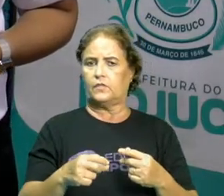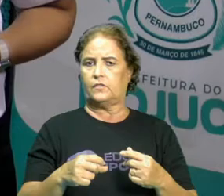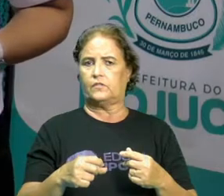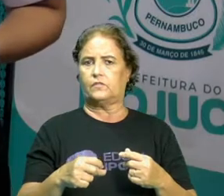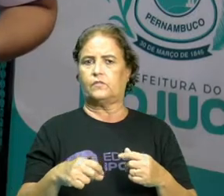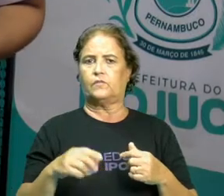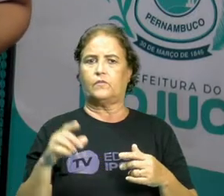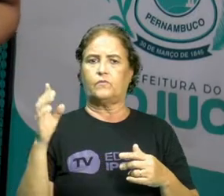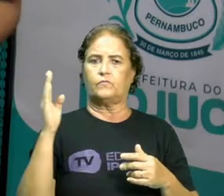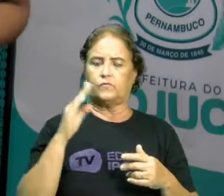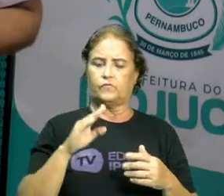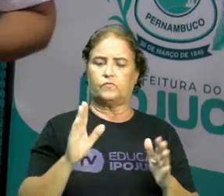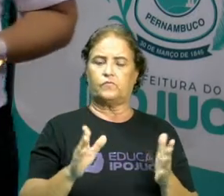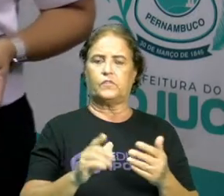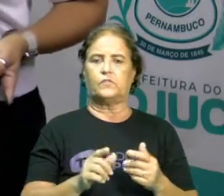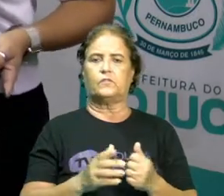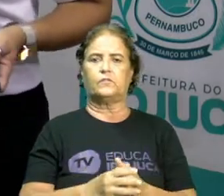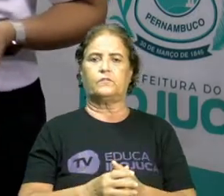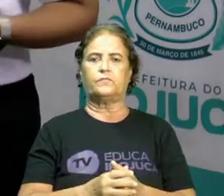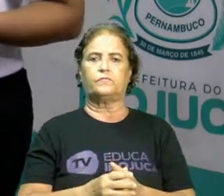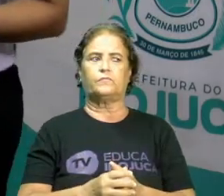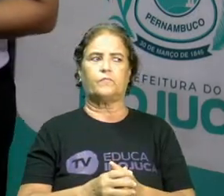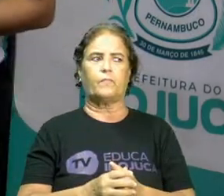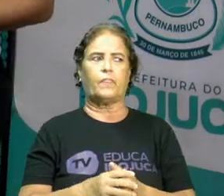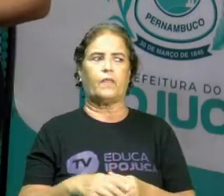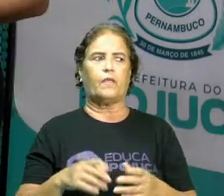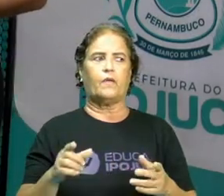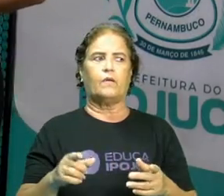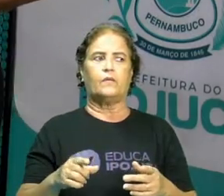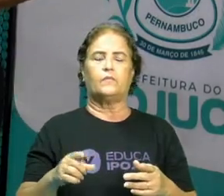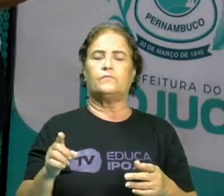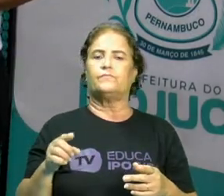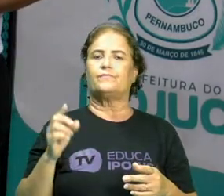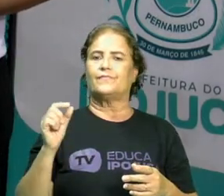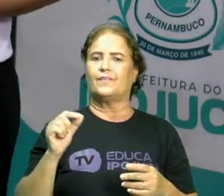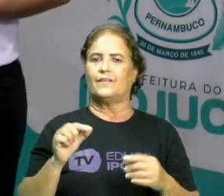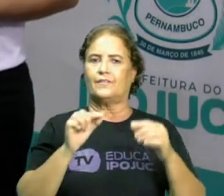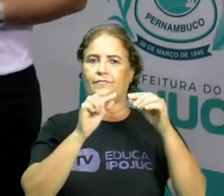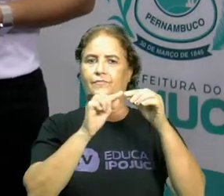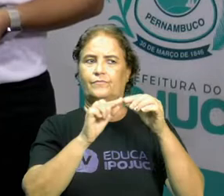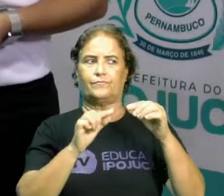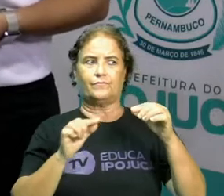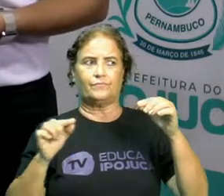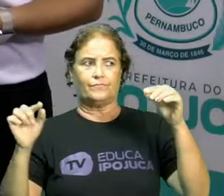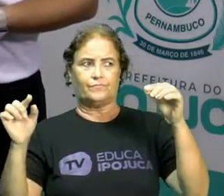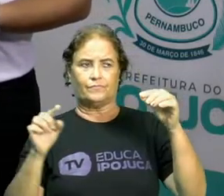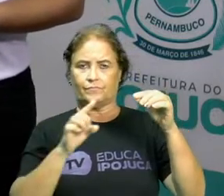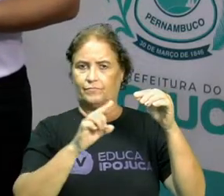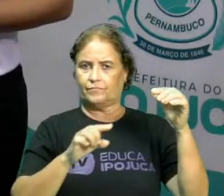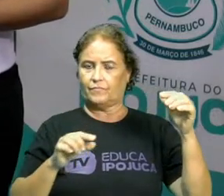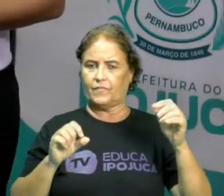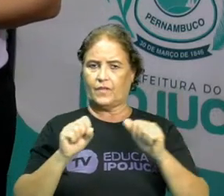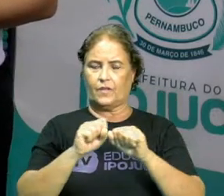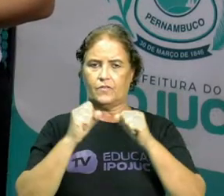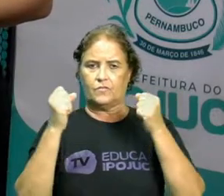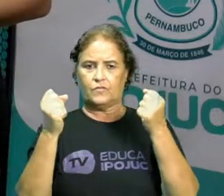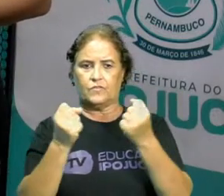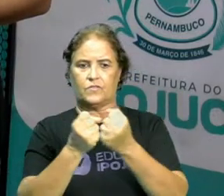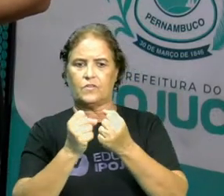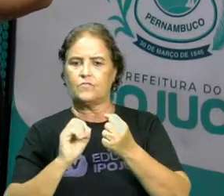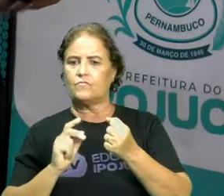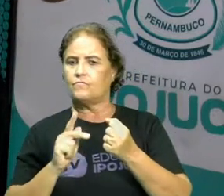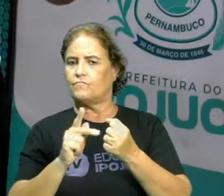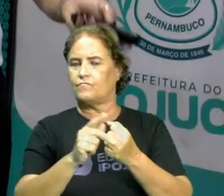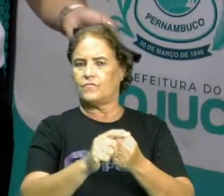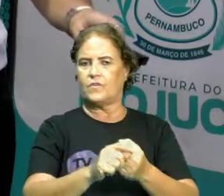vai ver agora. Um bem comum, que todo mundo conhece, né? A associação em série, os nossos famosos pisca